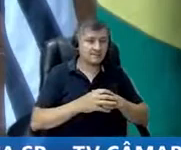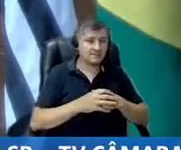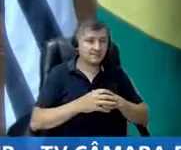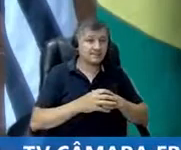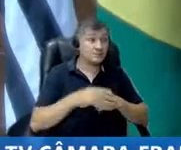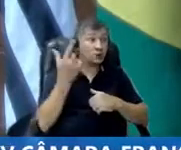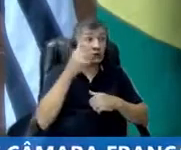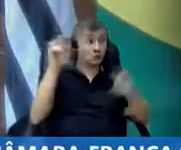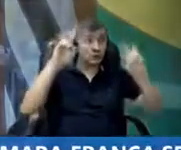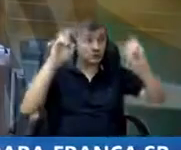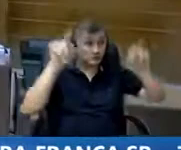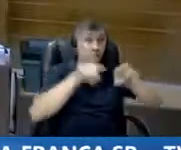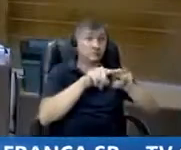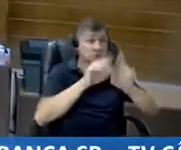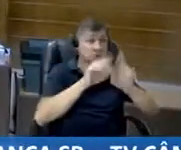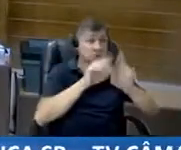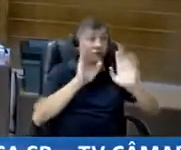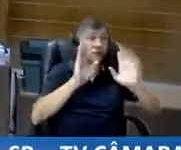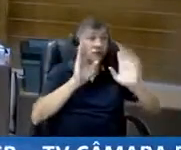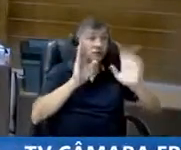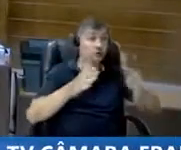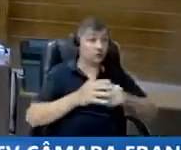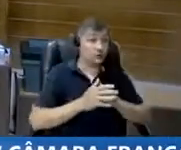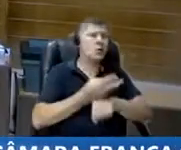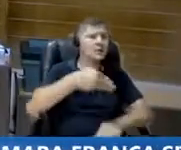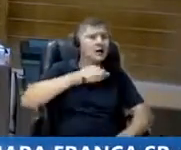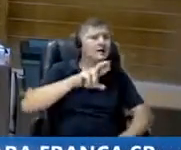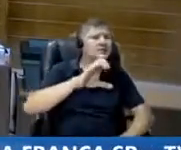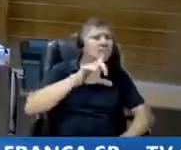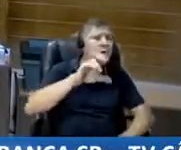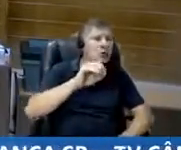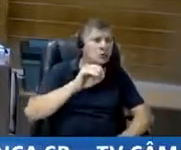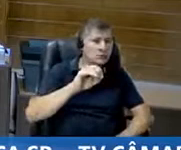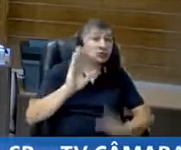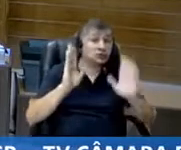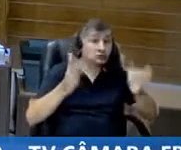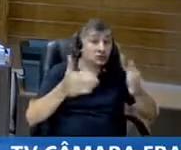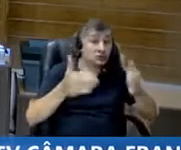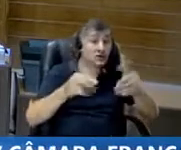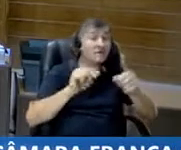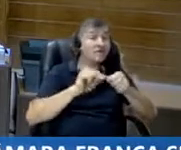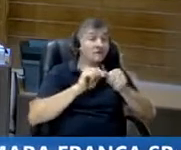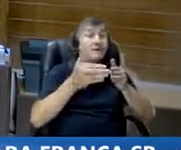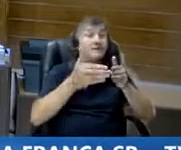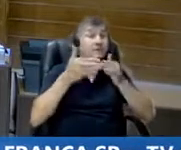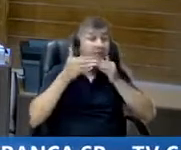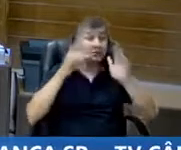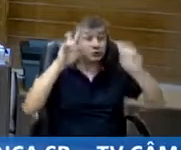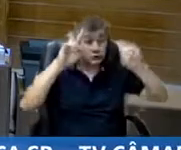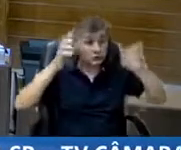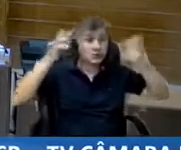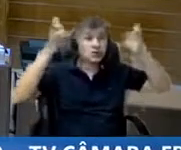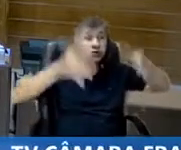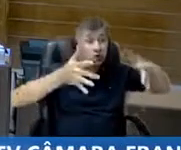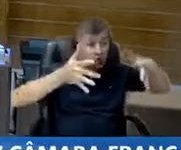Inclusive, eu fui procurado pelo Marcelo, ele protocolou um pedido falando dessa sobra, e eu deixei bem claro para